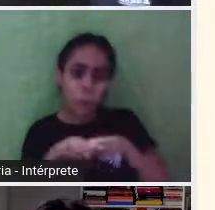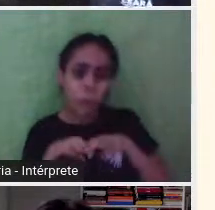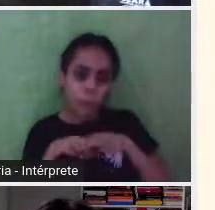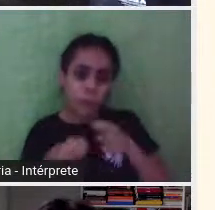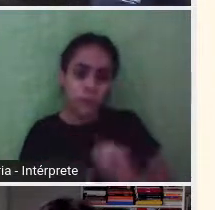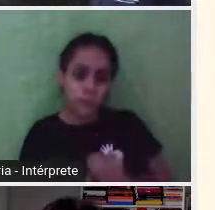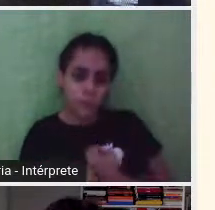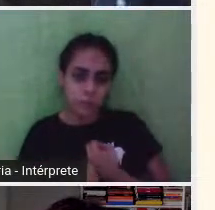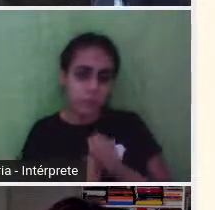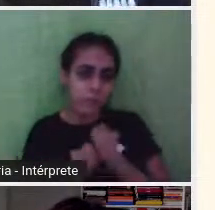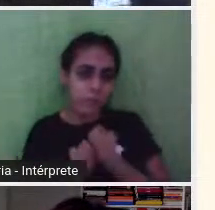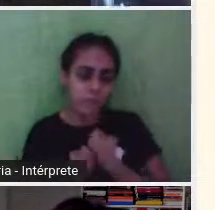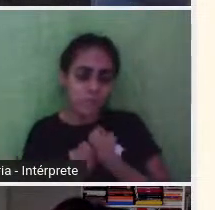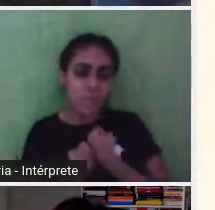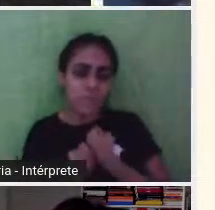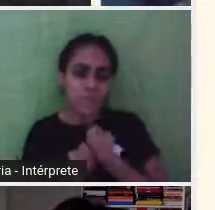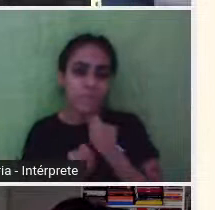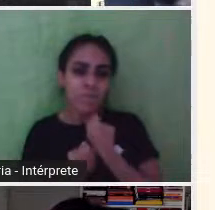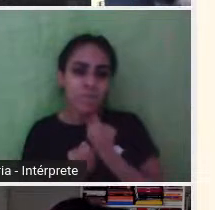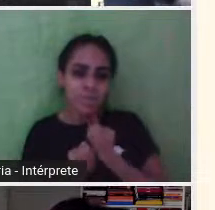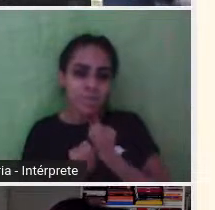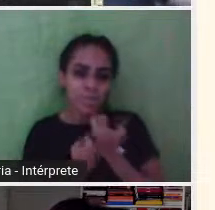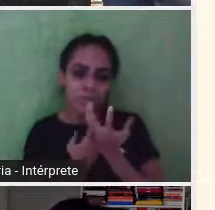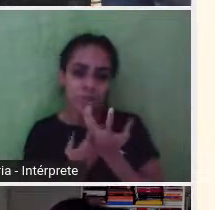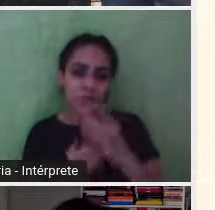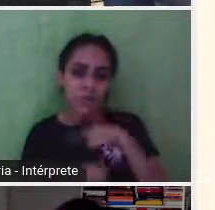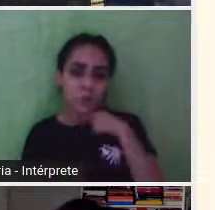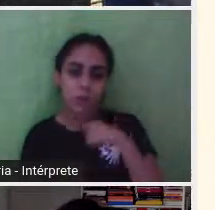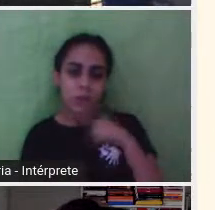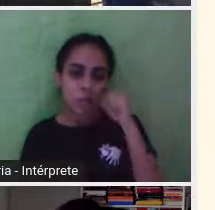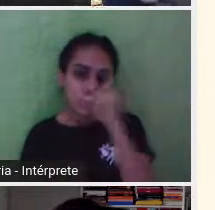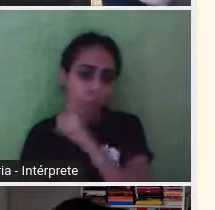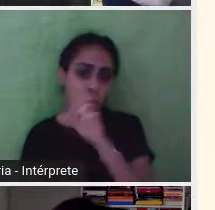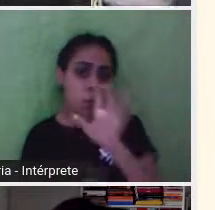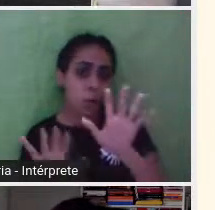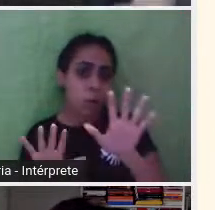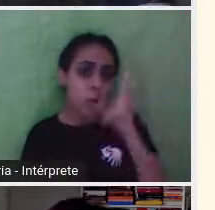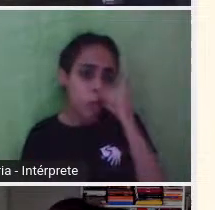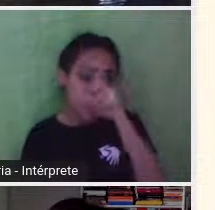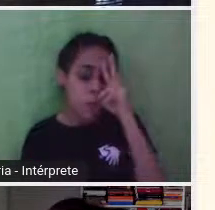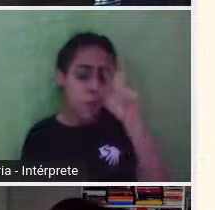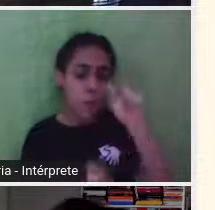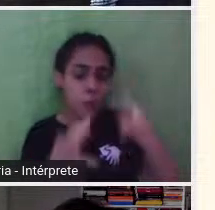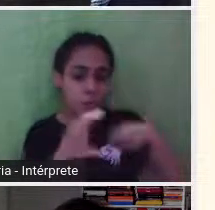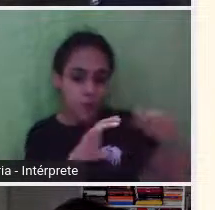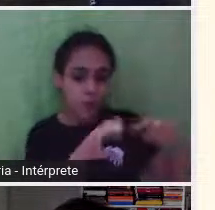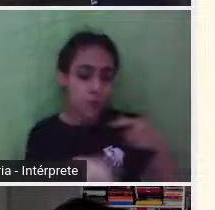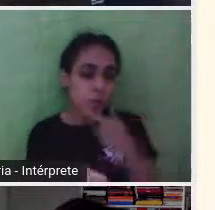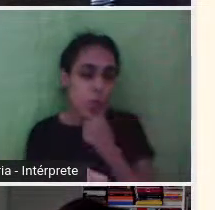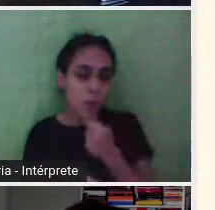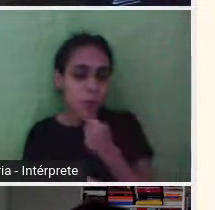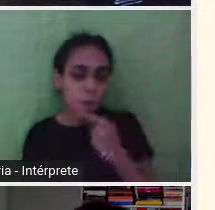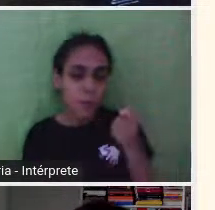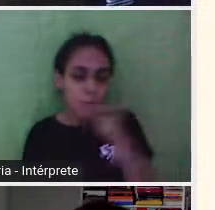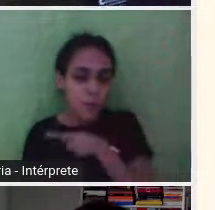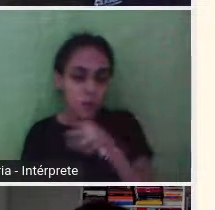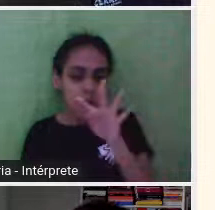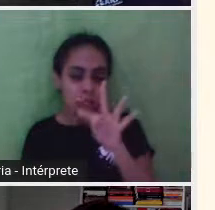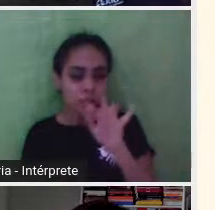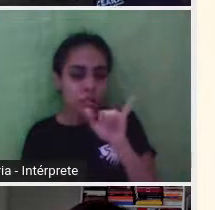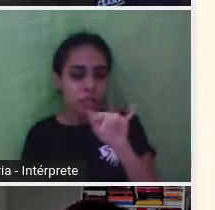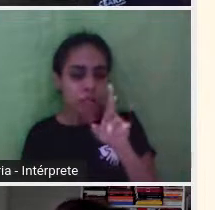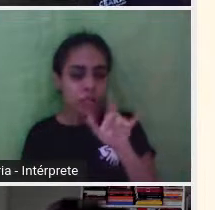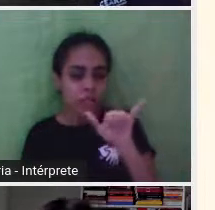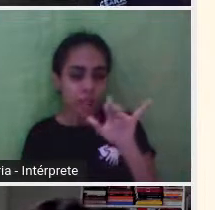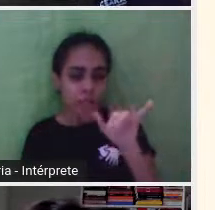E aí, eu lembrei daquele vídeo que tem do Tiririca, que o pessoal faz um meme, que tem um vídeo do